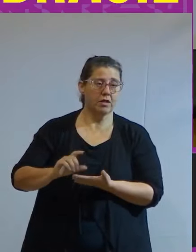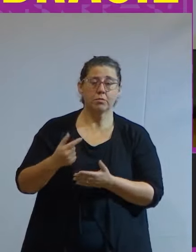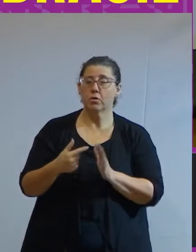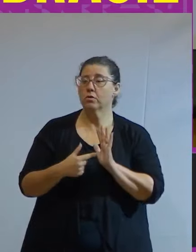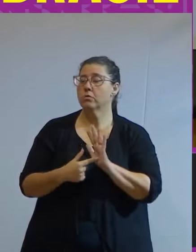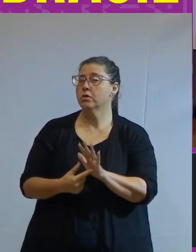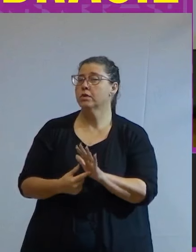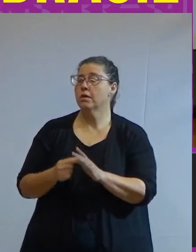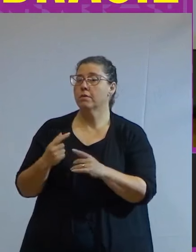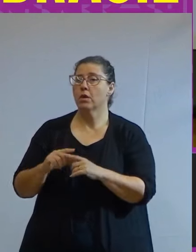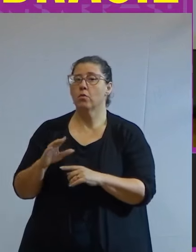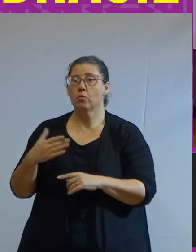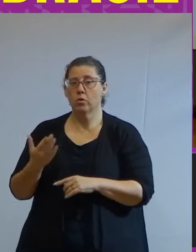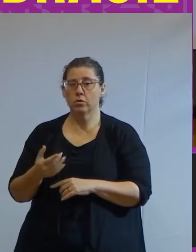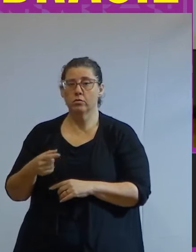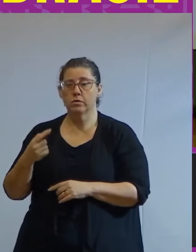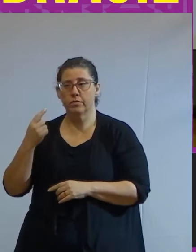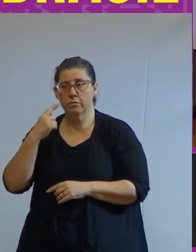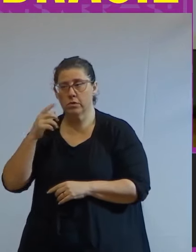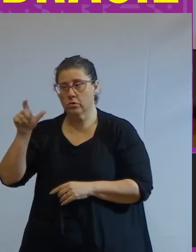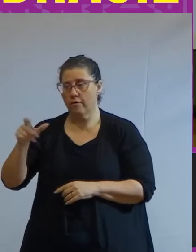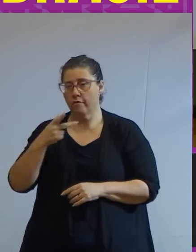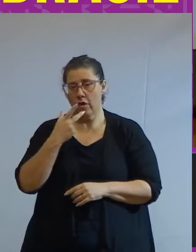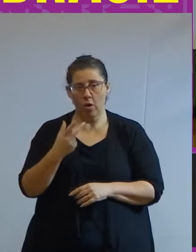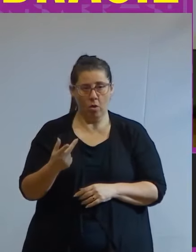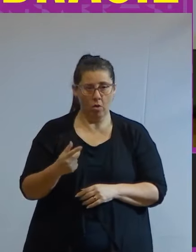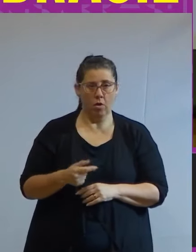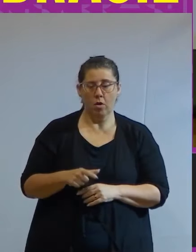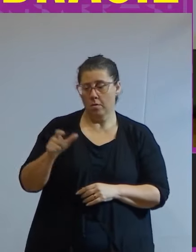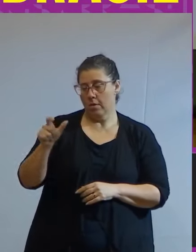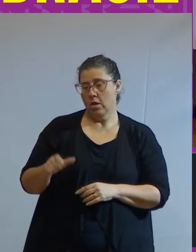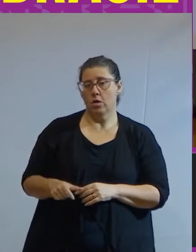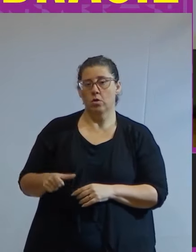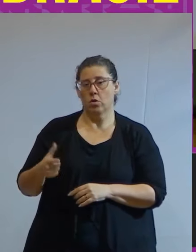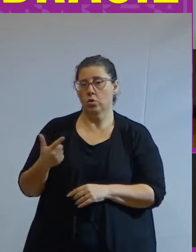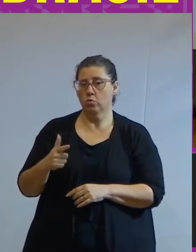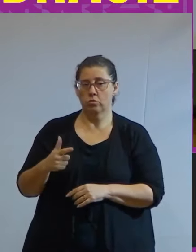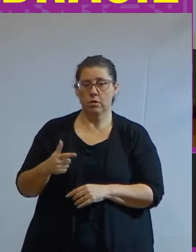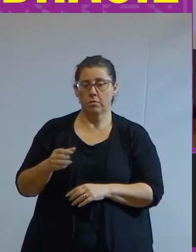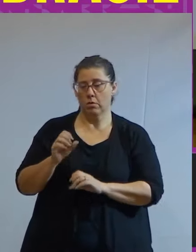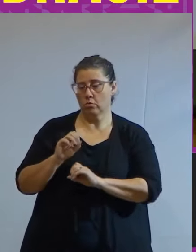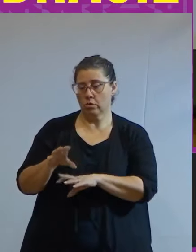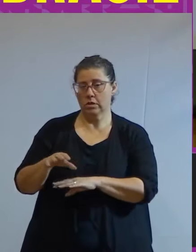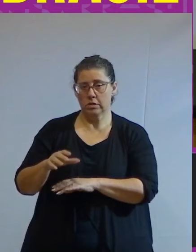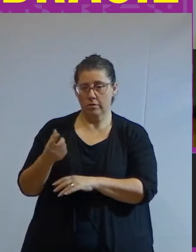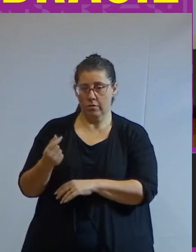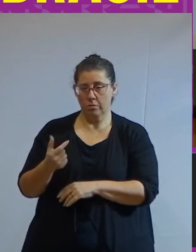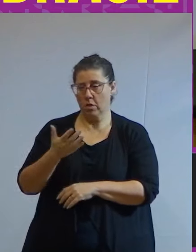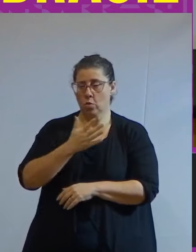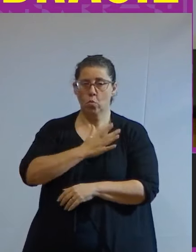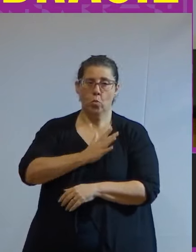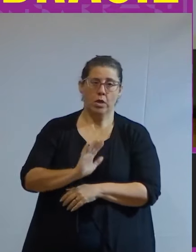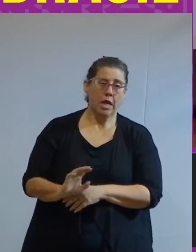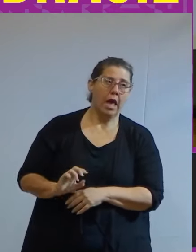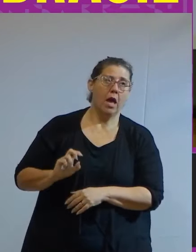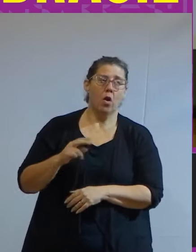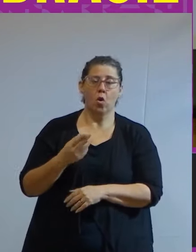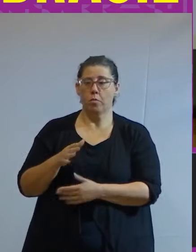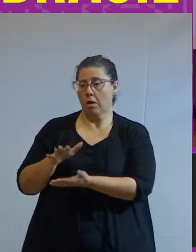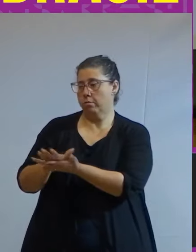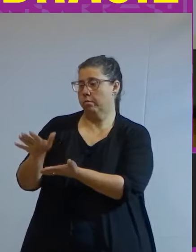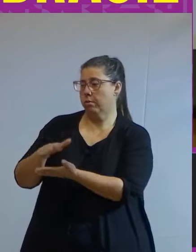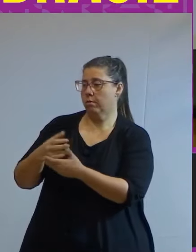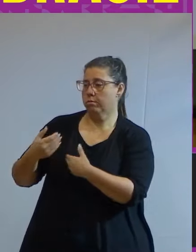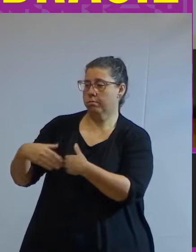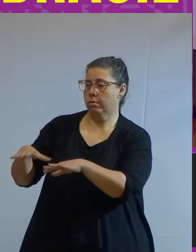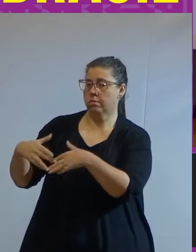vocês porque quando você escuta pessoas falando que a pessoa não possui educação financeira porque ela não quer ou porque ela gasta com um